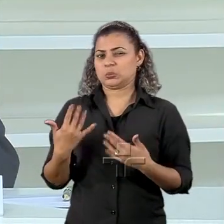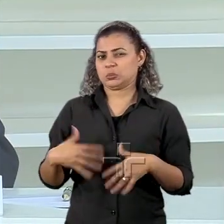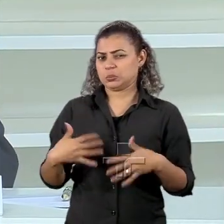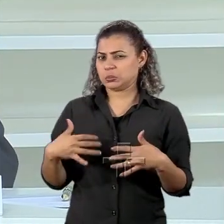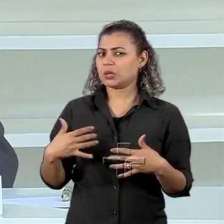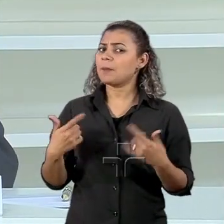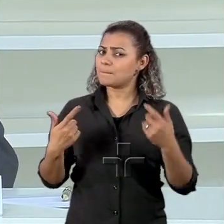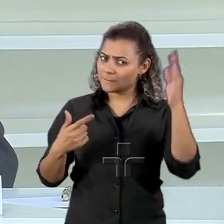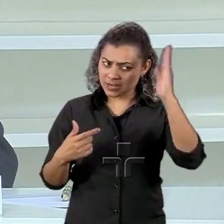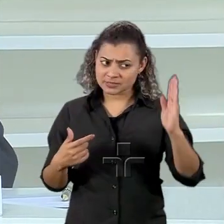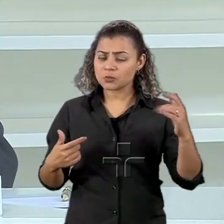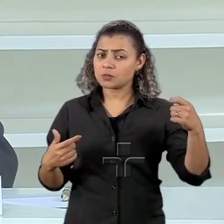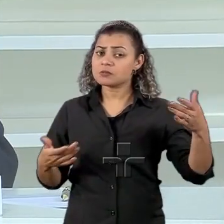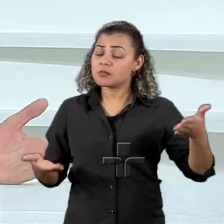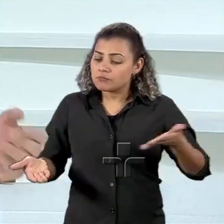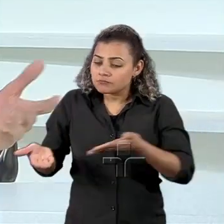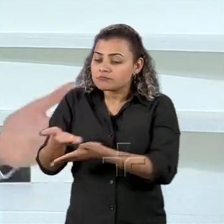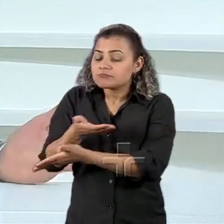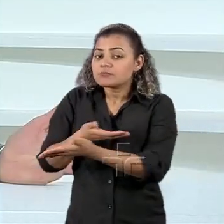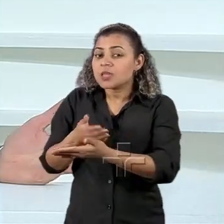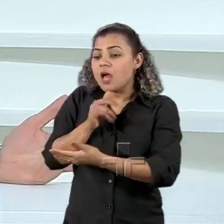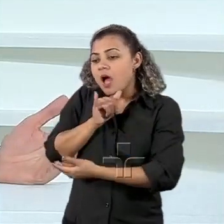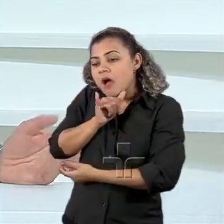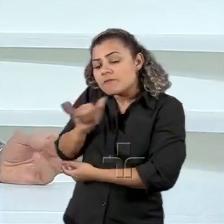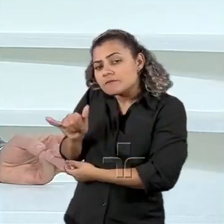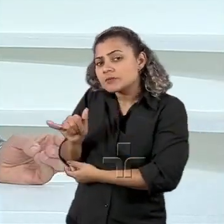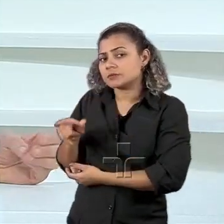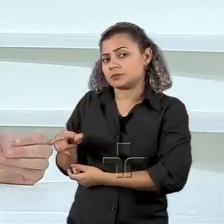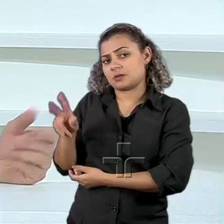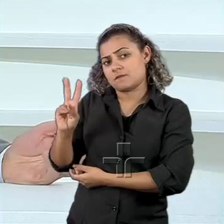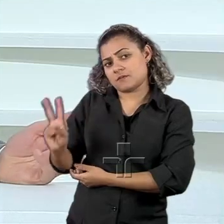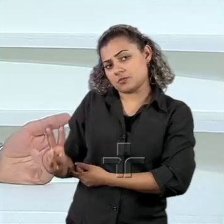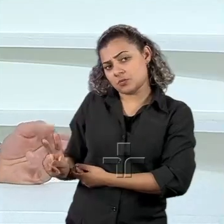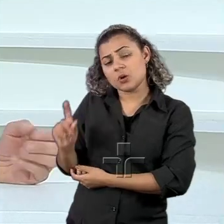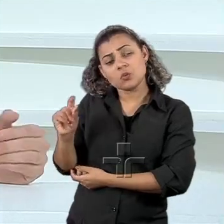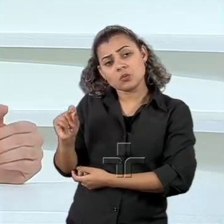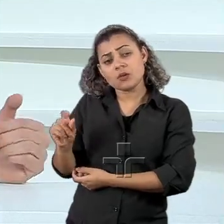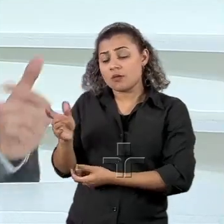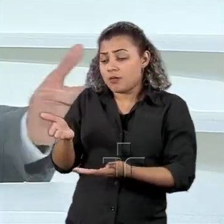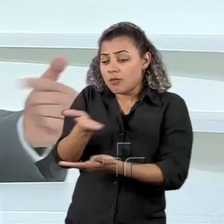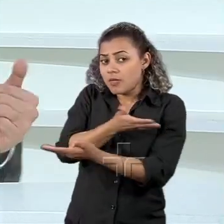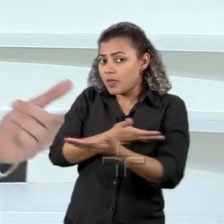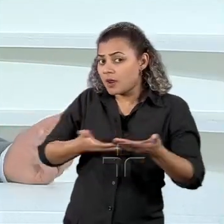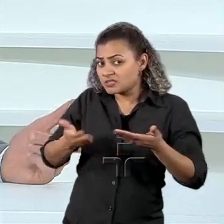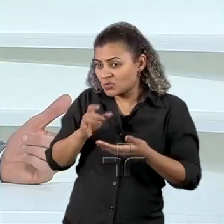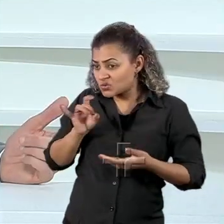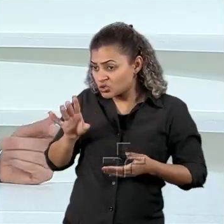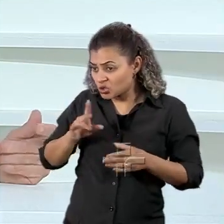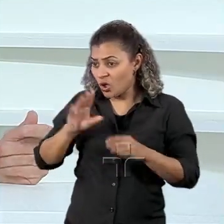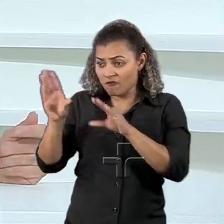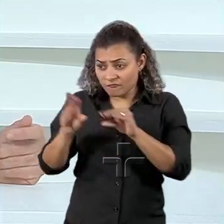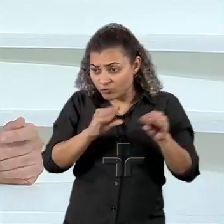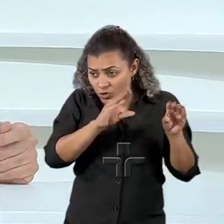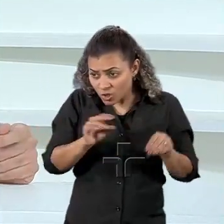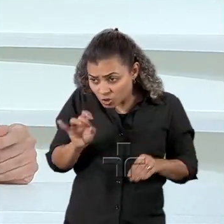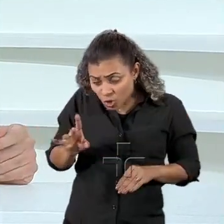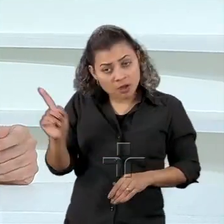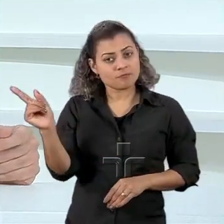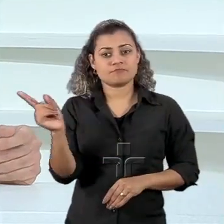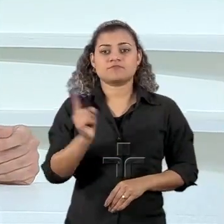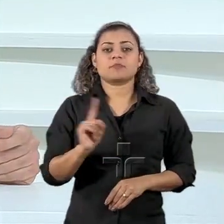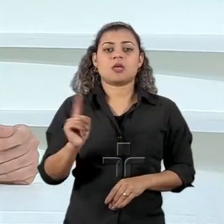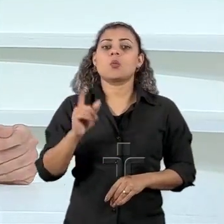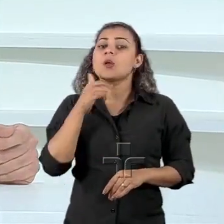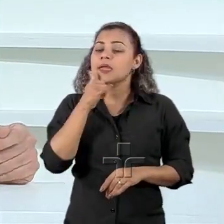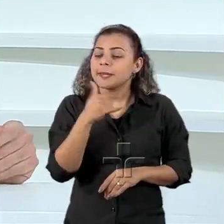precisa dizer para Caracas aí tem que ter alguma assertividade de que essa é uma relação que não tem a ver só com refugiados tem a ver também com